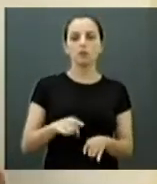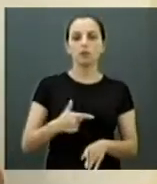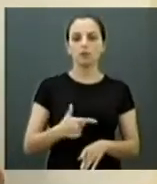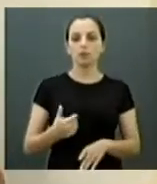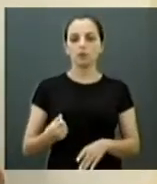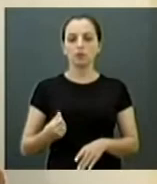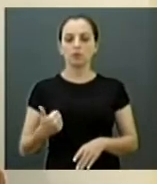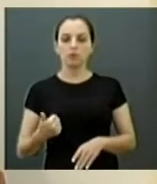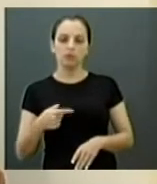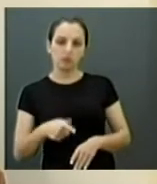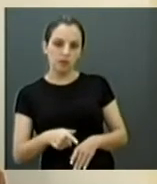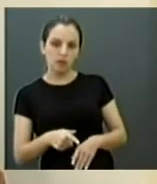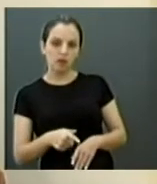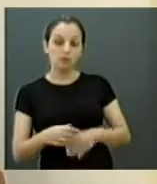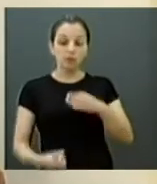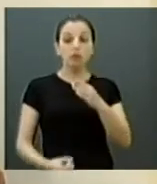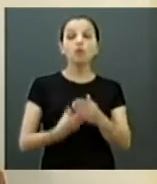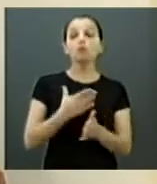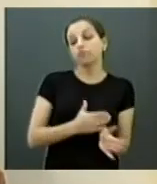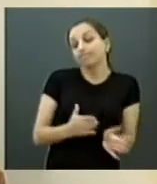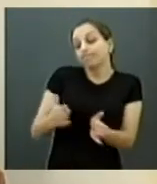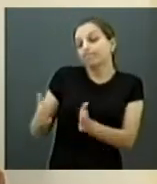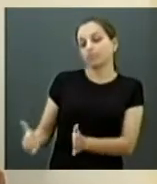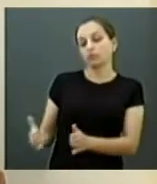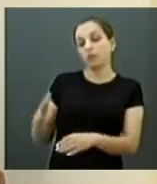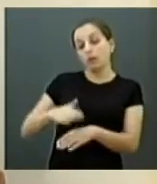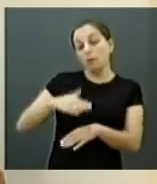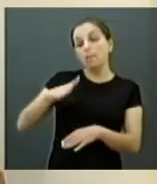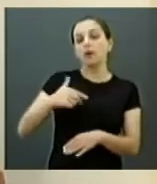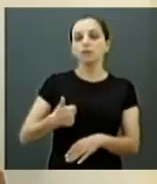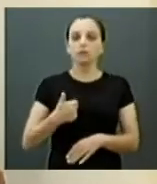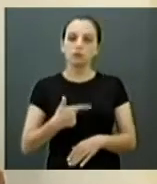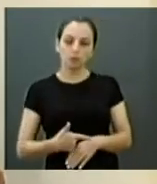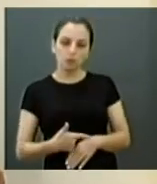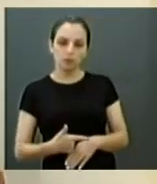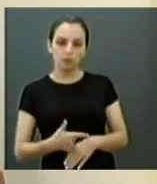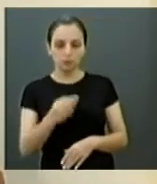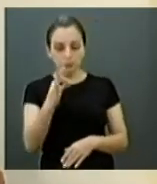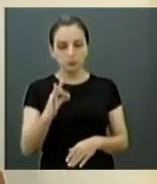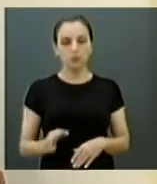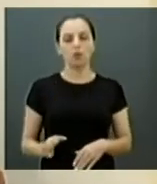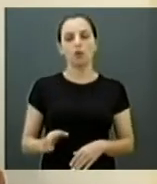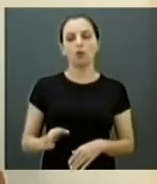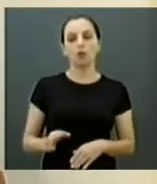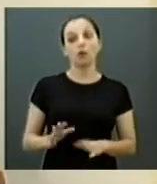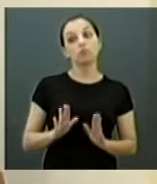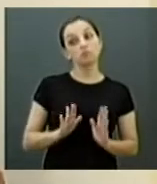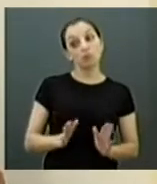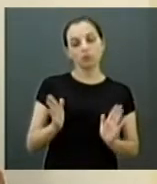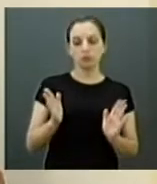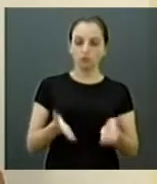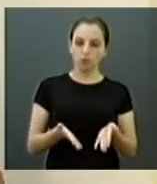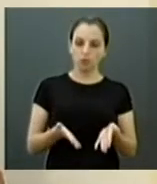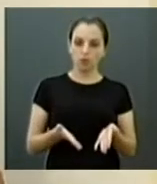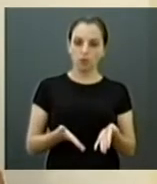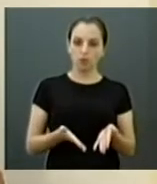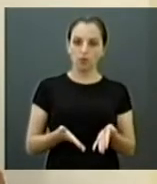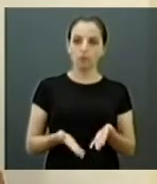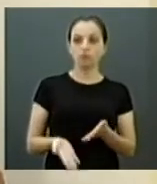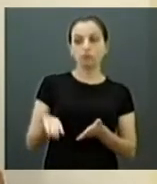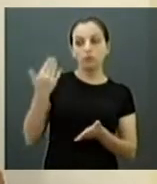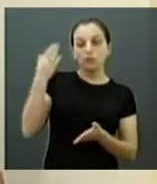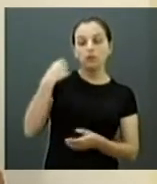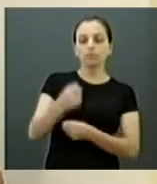tempo? Poderia ser mais que doze, mais que quinze. Só que hoje, como o ano